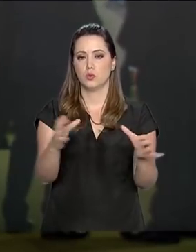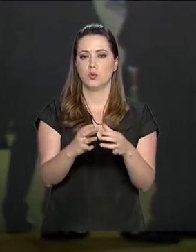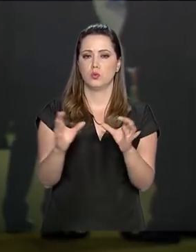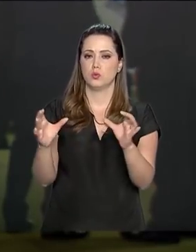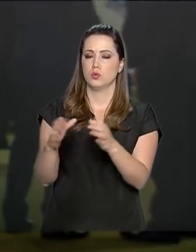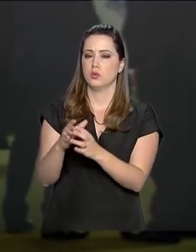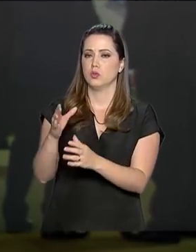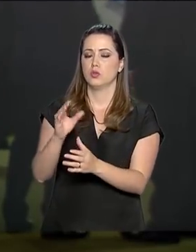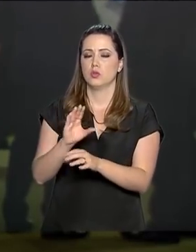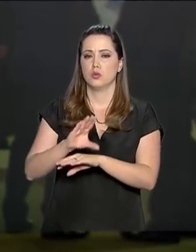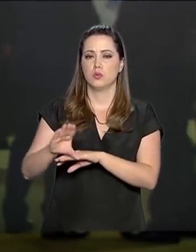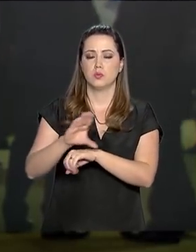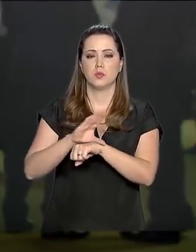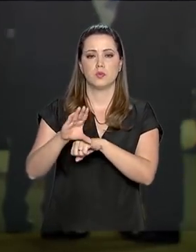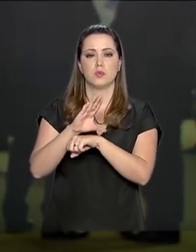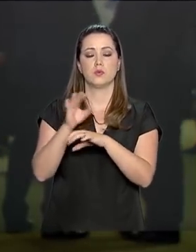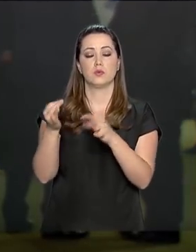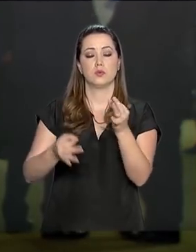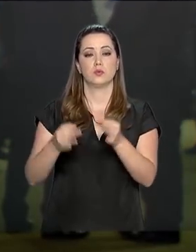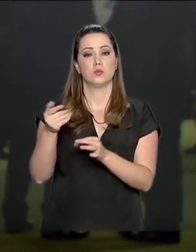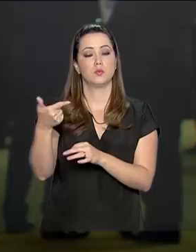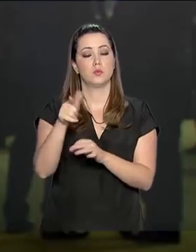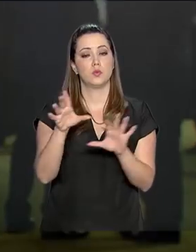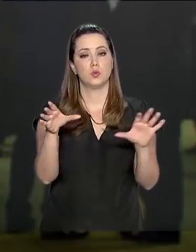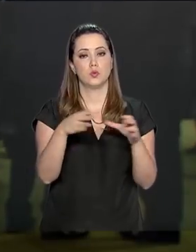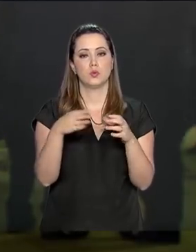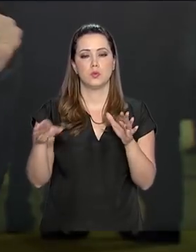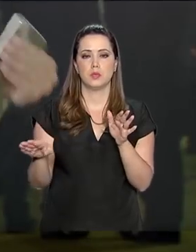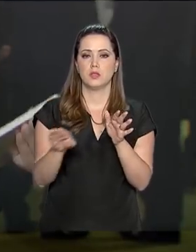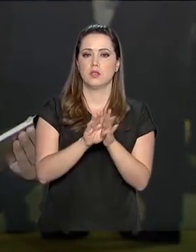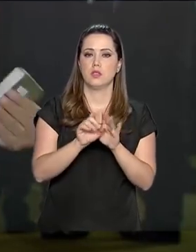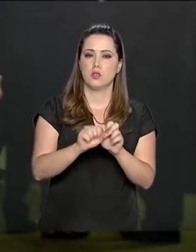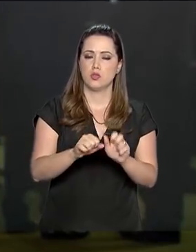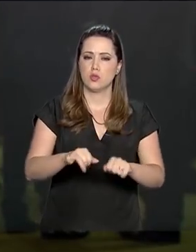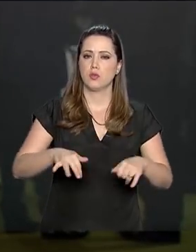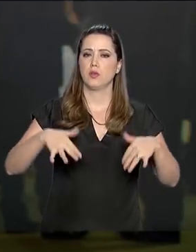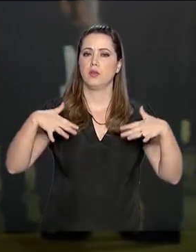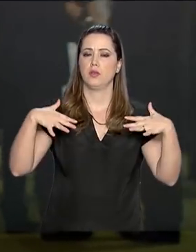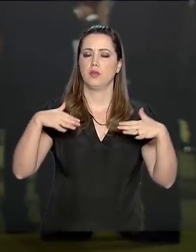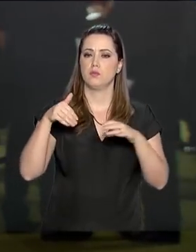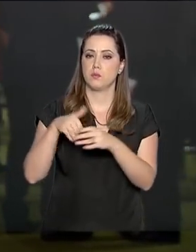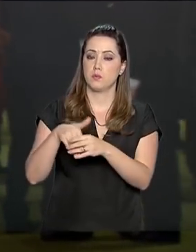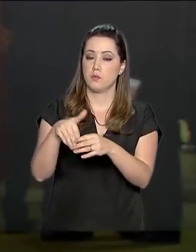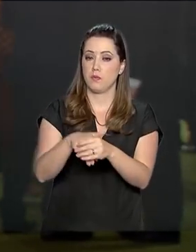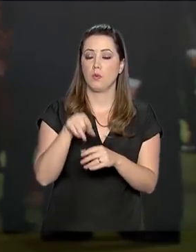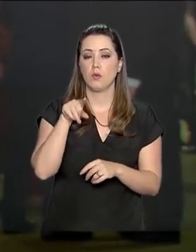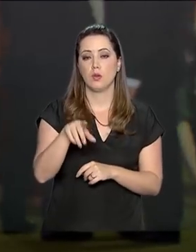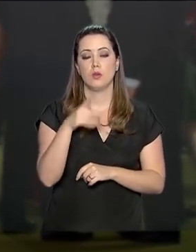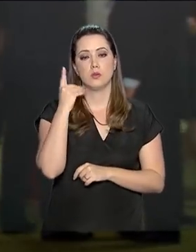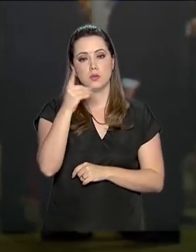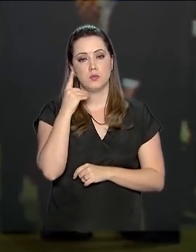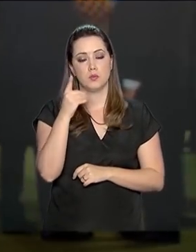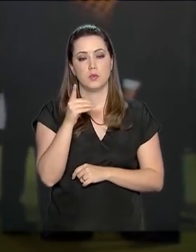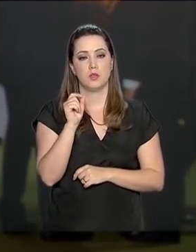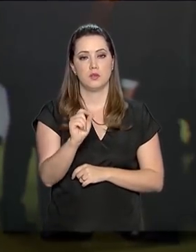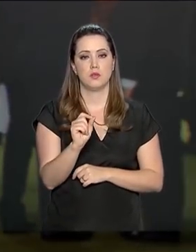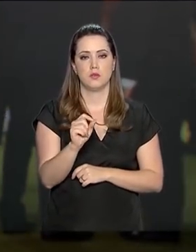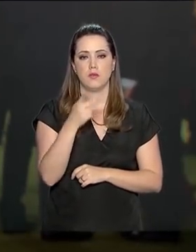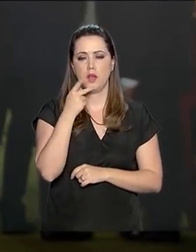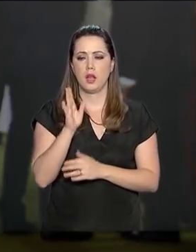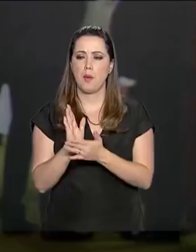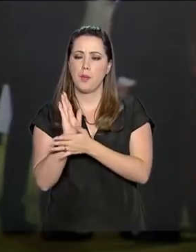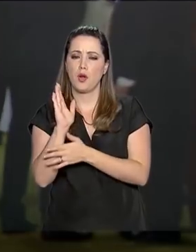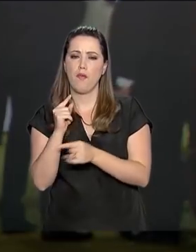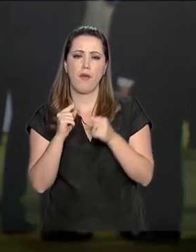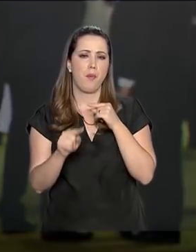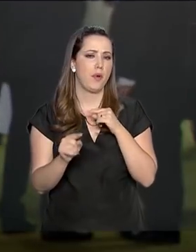a Comissão de Constituição e Justiça, por exemplo, e outras comissões até chegar ao plenário da Câmara. Lá, os deputados vão decidir o que aprovam,